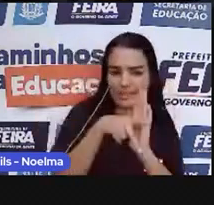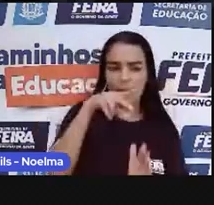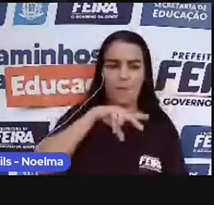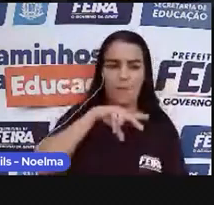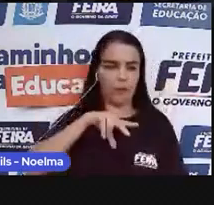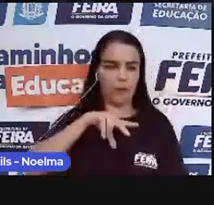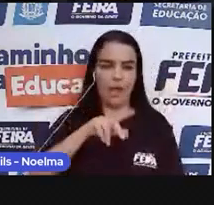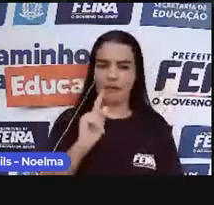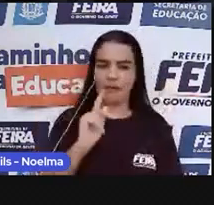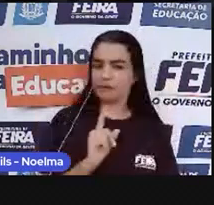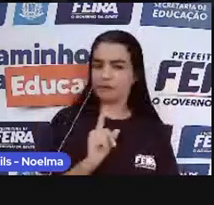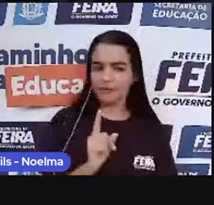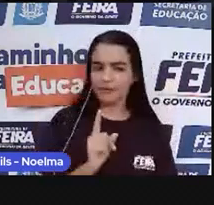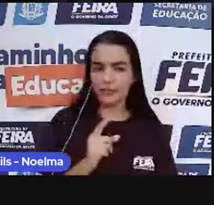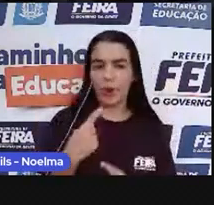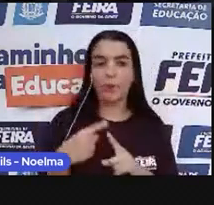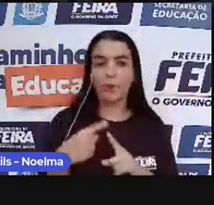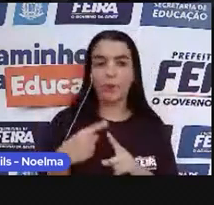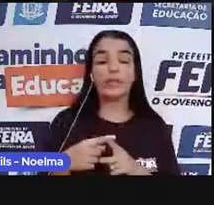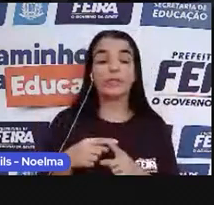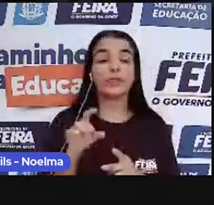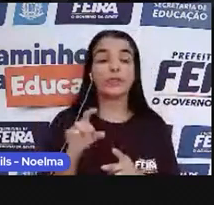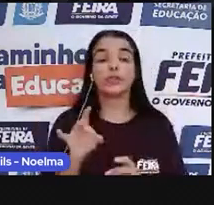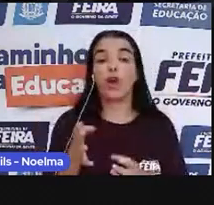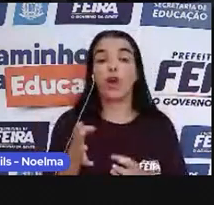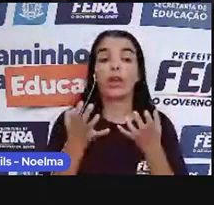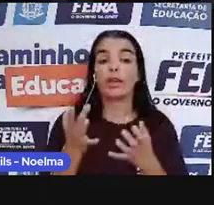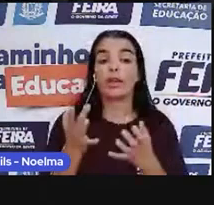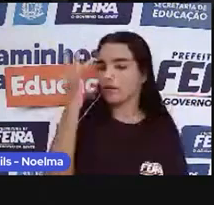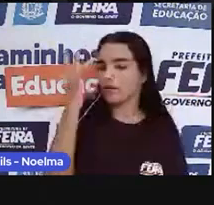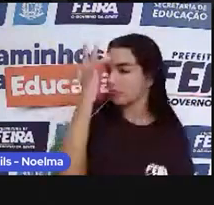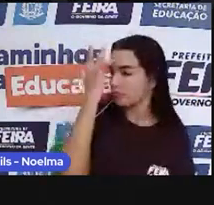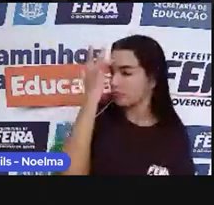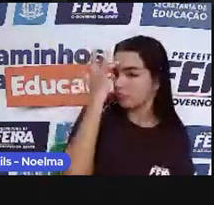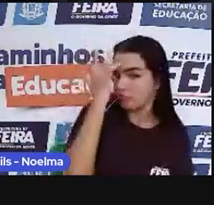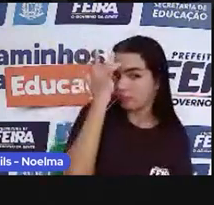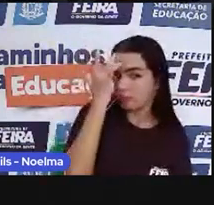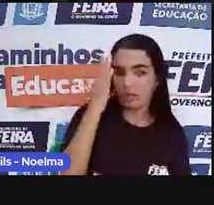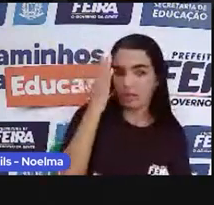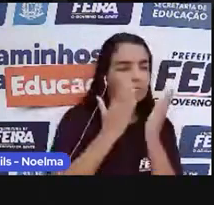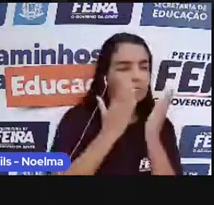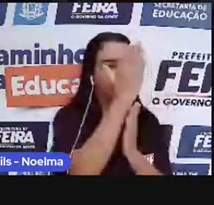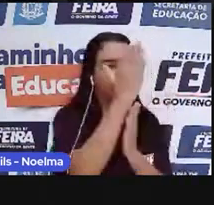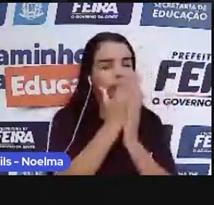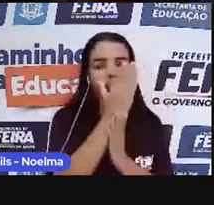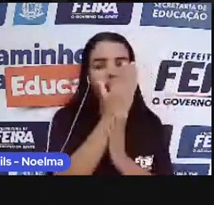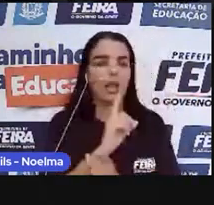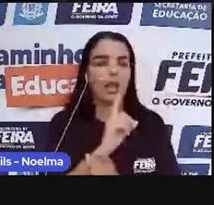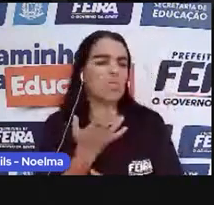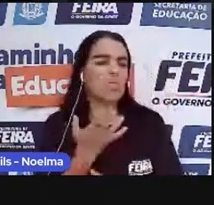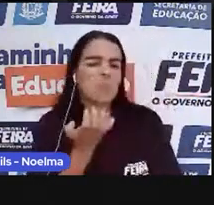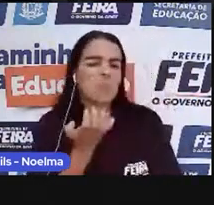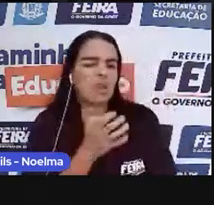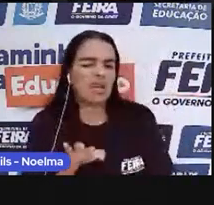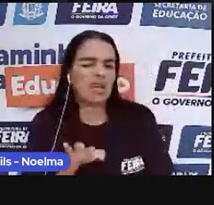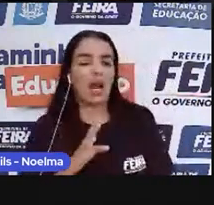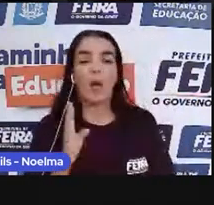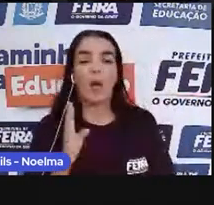Portugal ainda estava aí investindo nas especiarias das Índias e não era interessante no momento